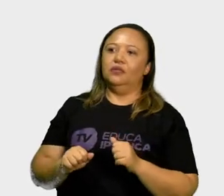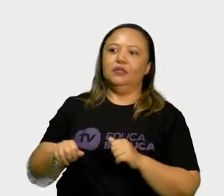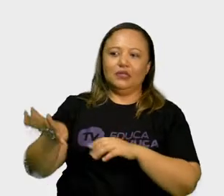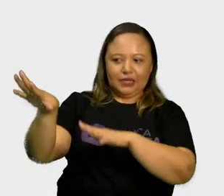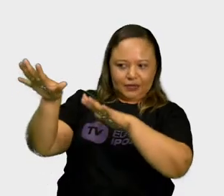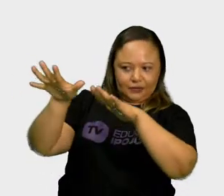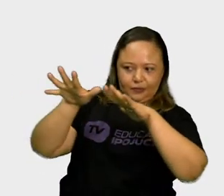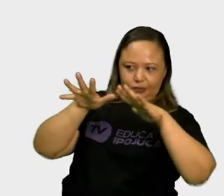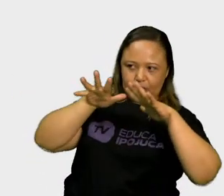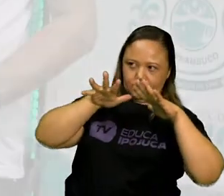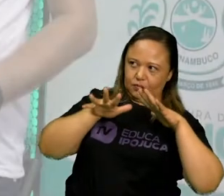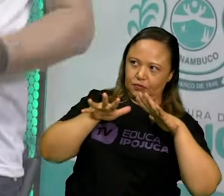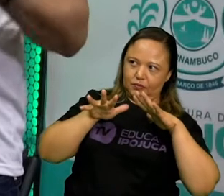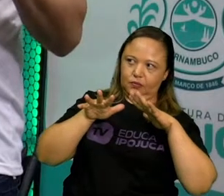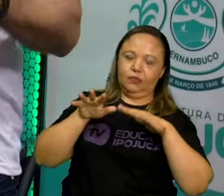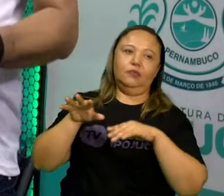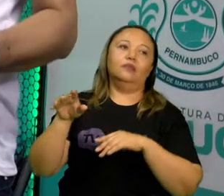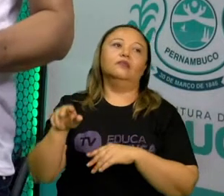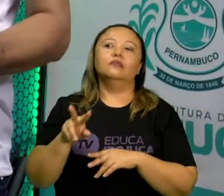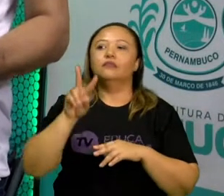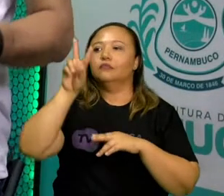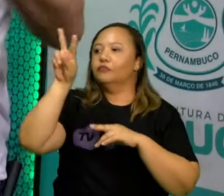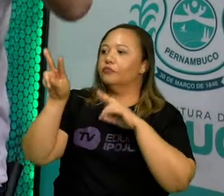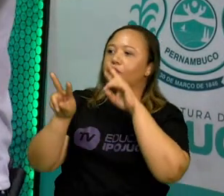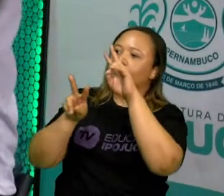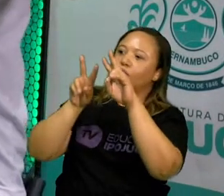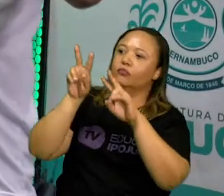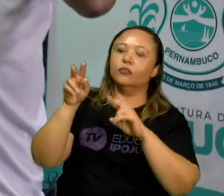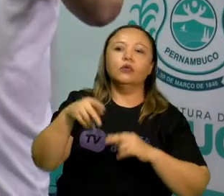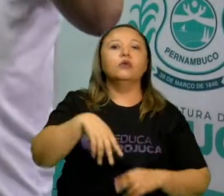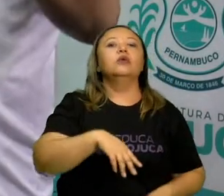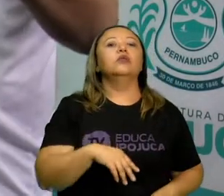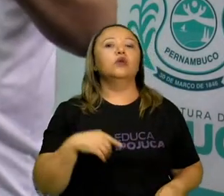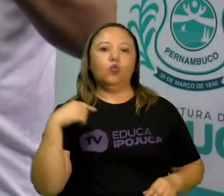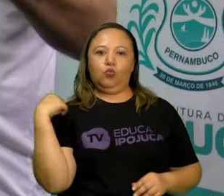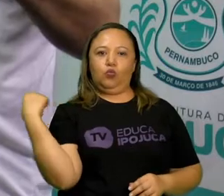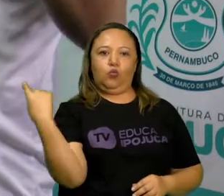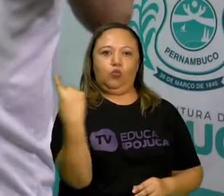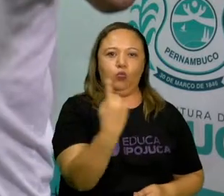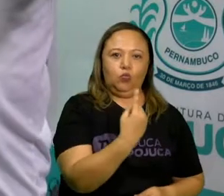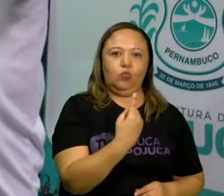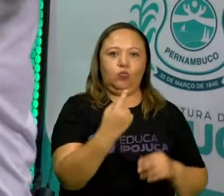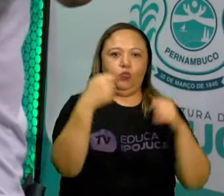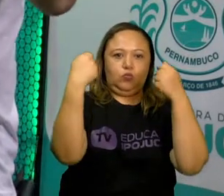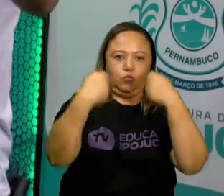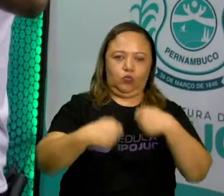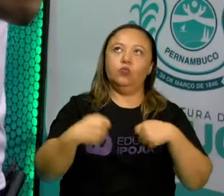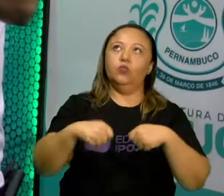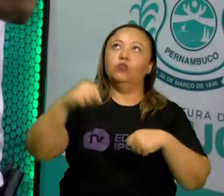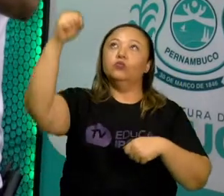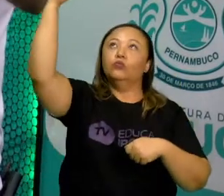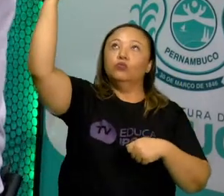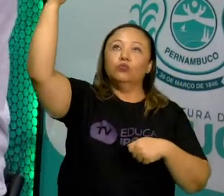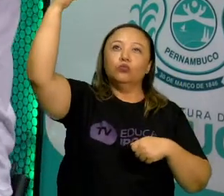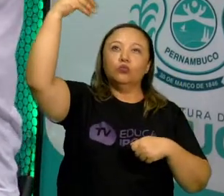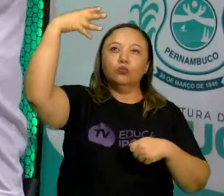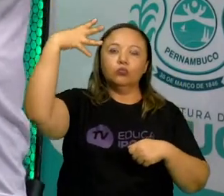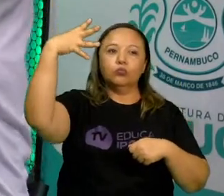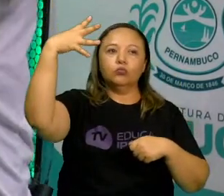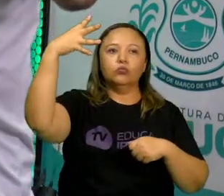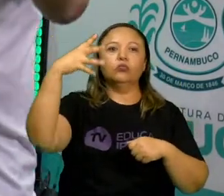Então, repassando, a gente precisa fonte de luz, objeto,